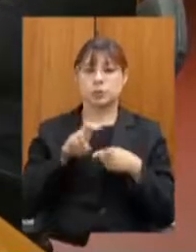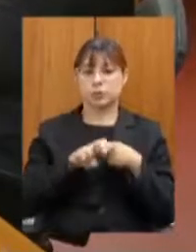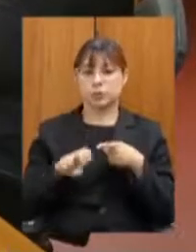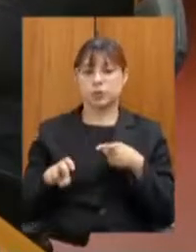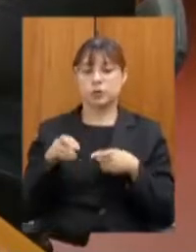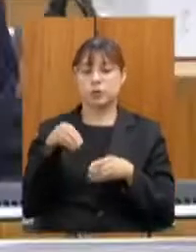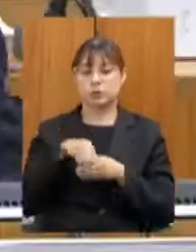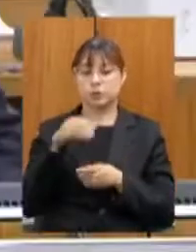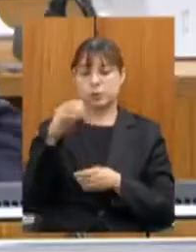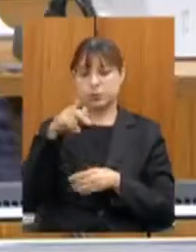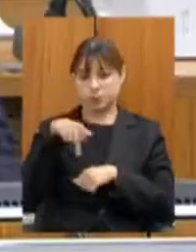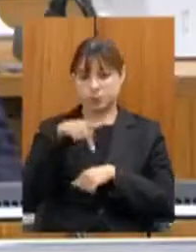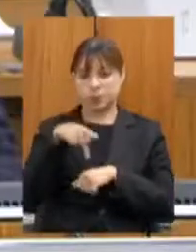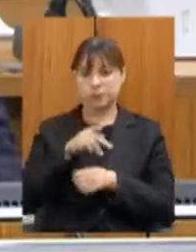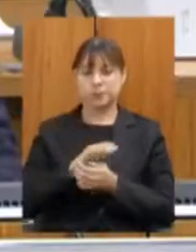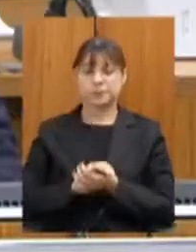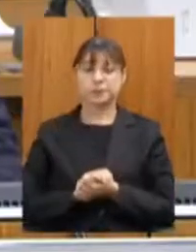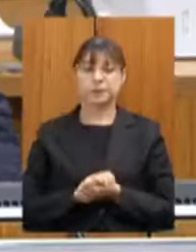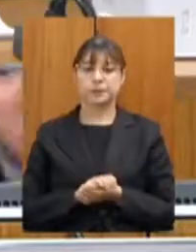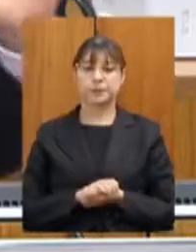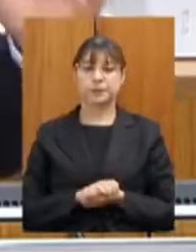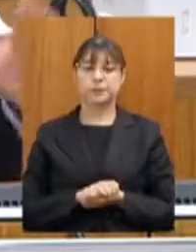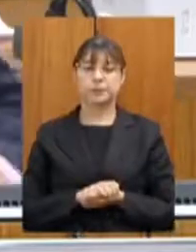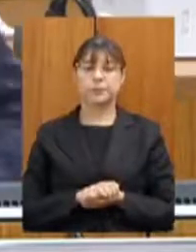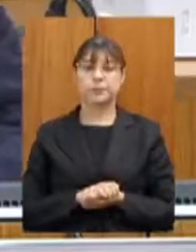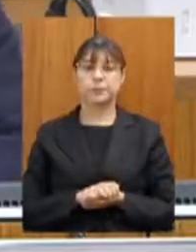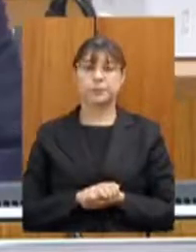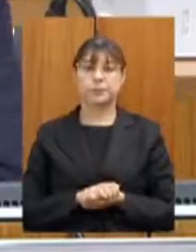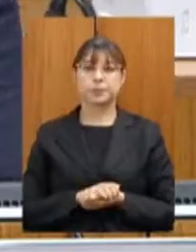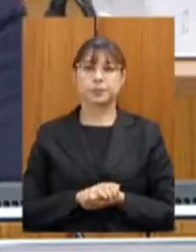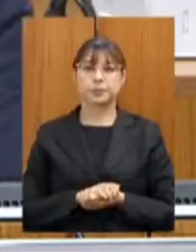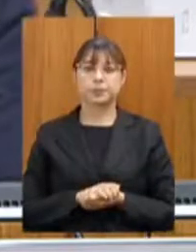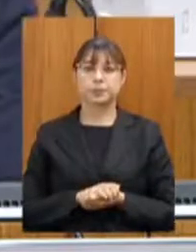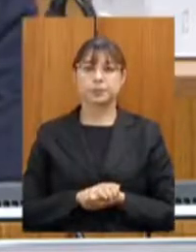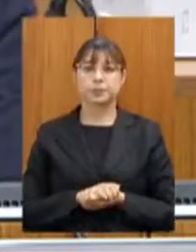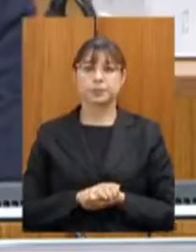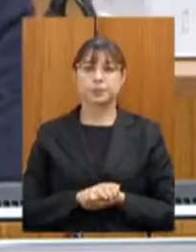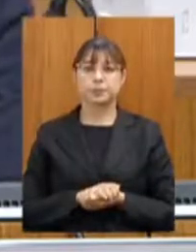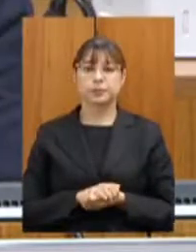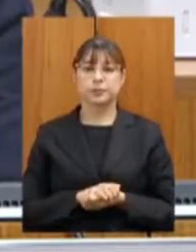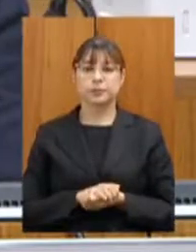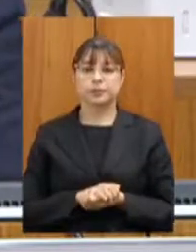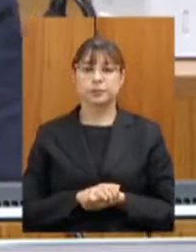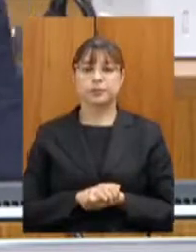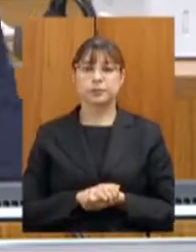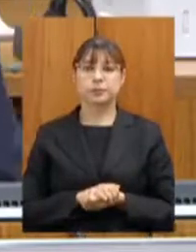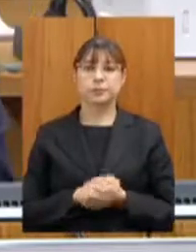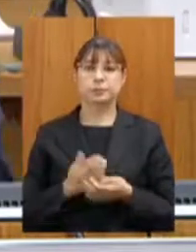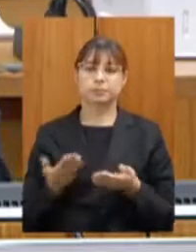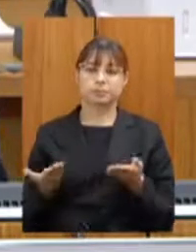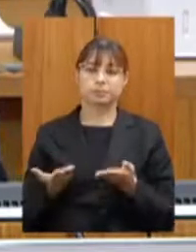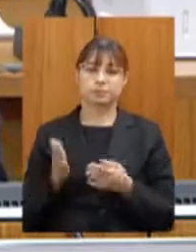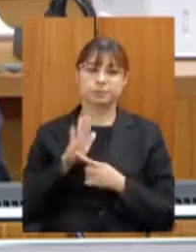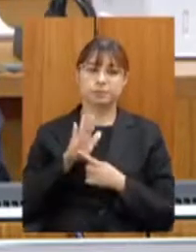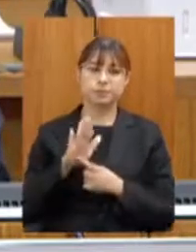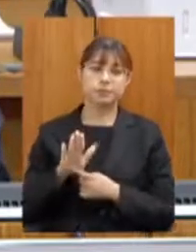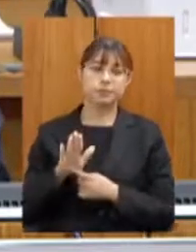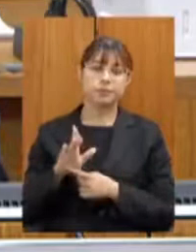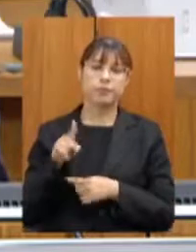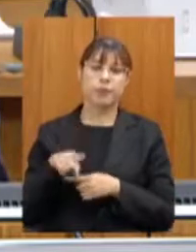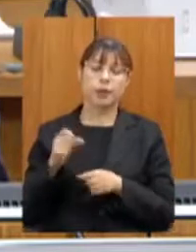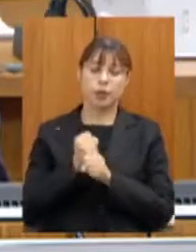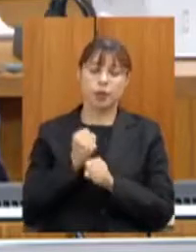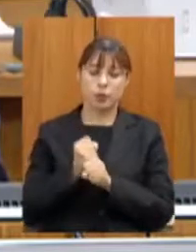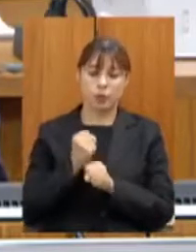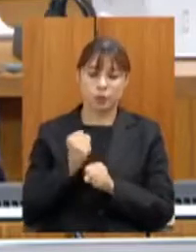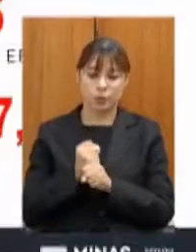Vamos seguir. Aqui, como parte da nossa prestação de contas, são obras viárias